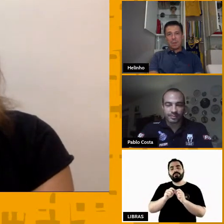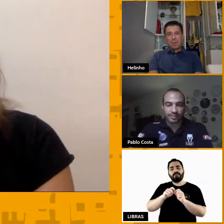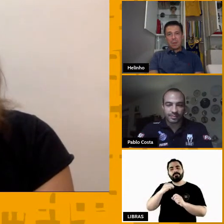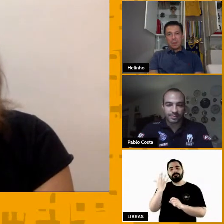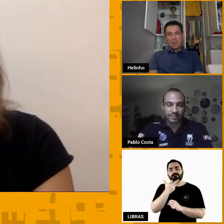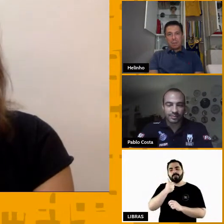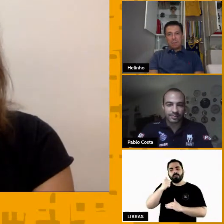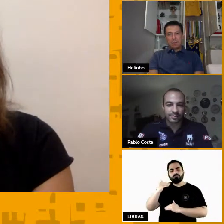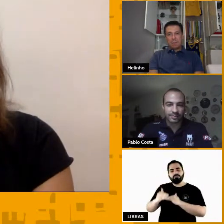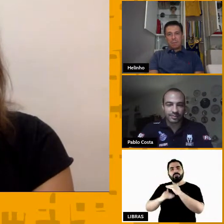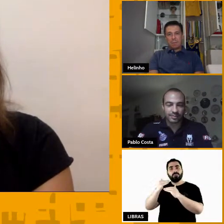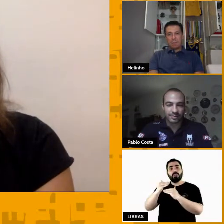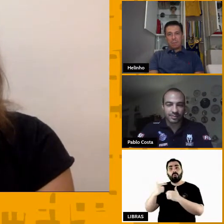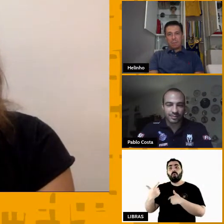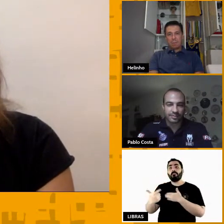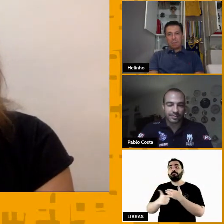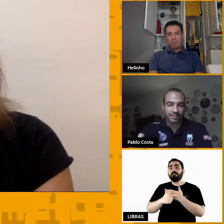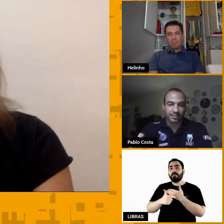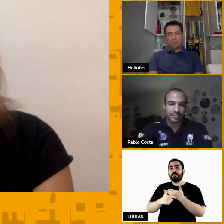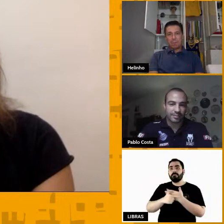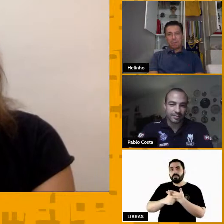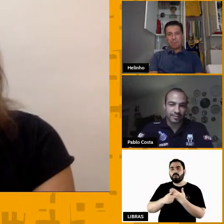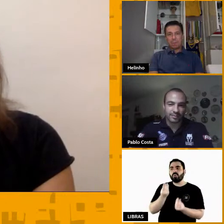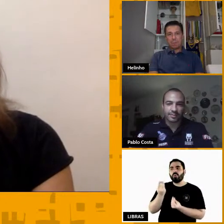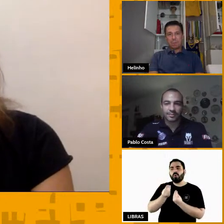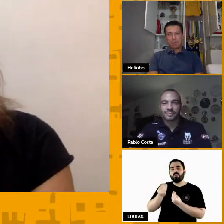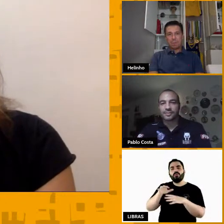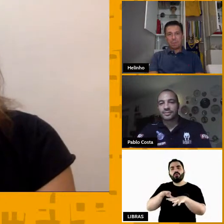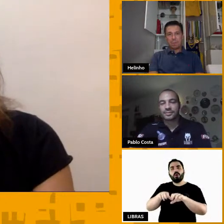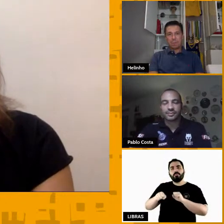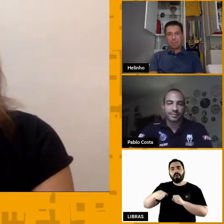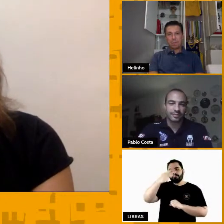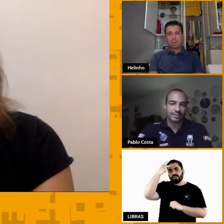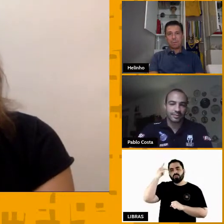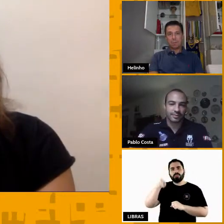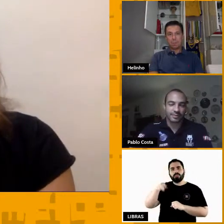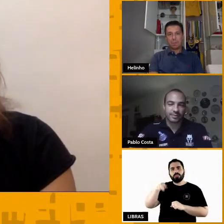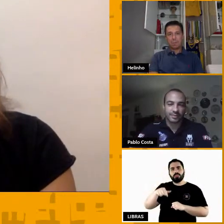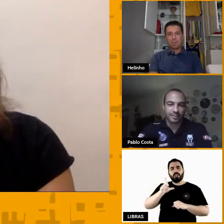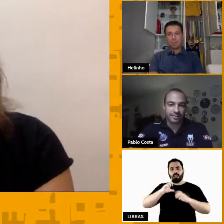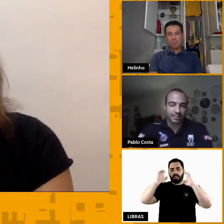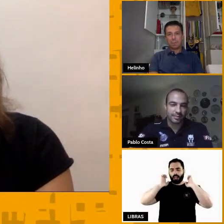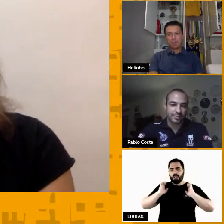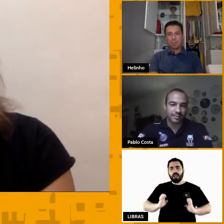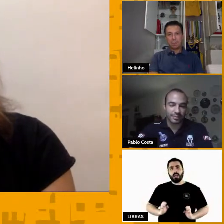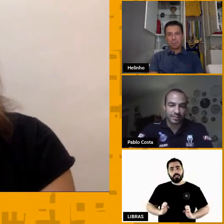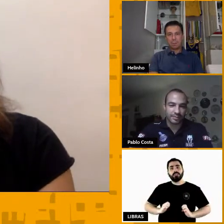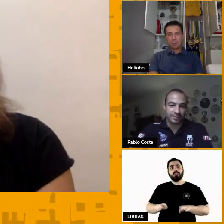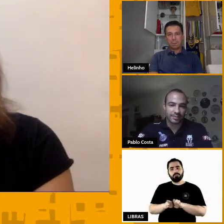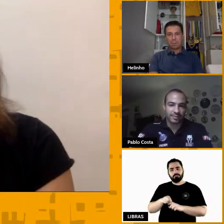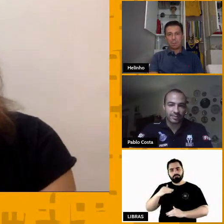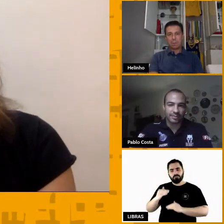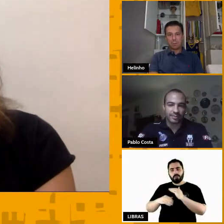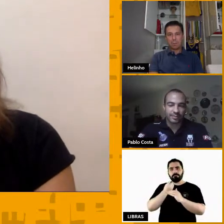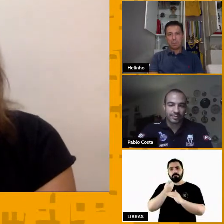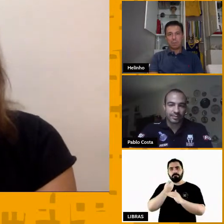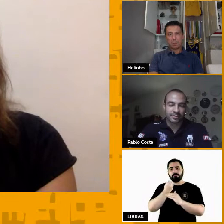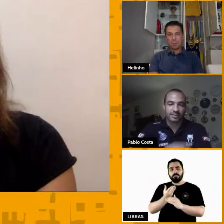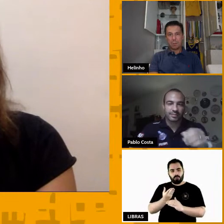prometido, de formar pessoas éticas, leais. Então, acho que a gente vai passear por esses temas hoje aqui também.